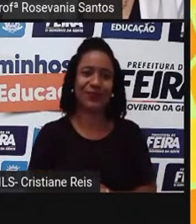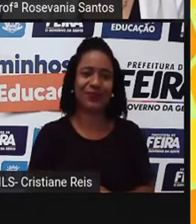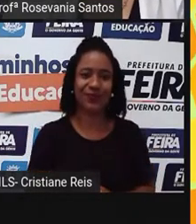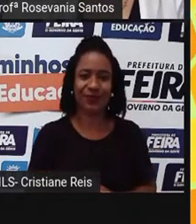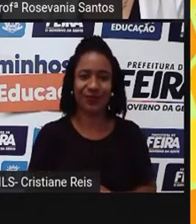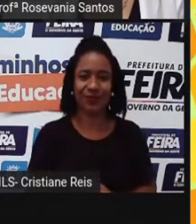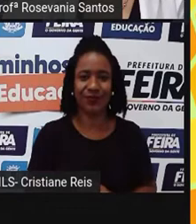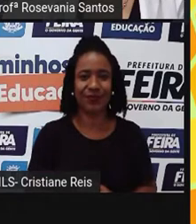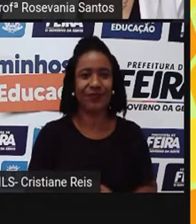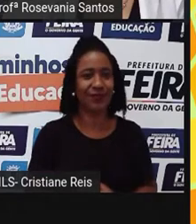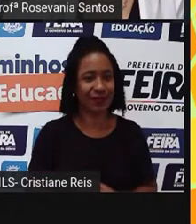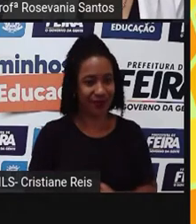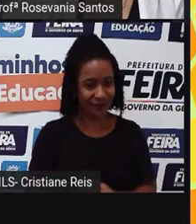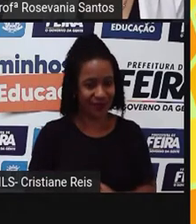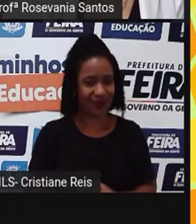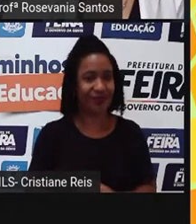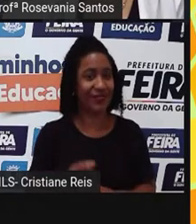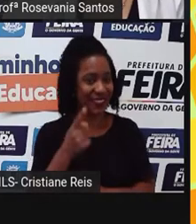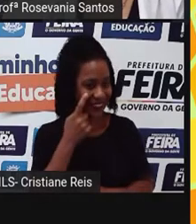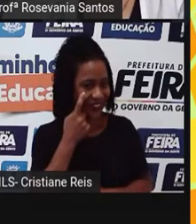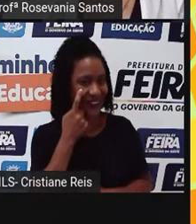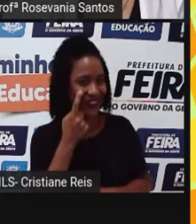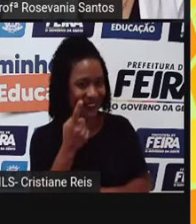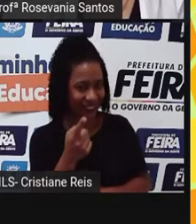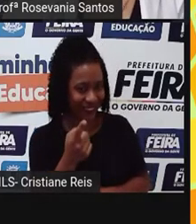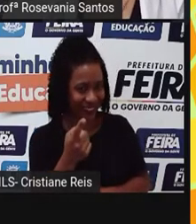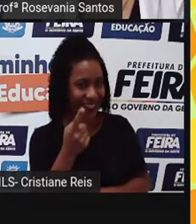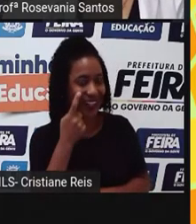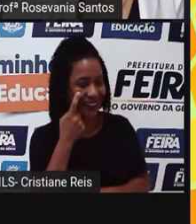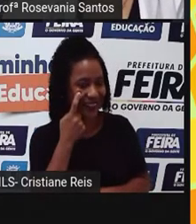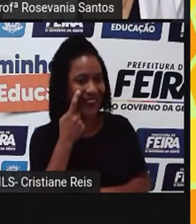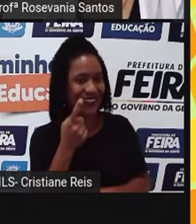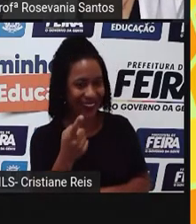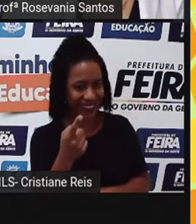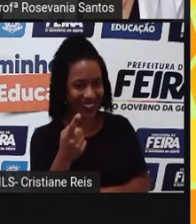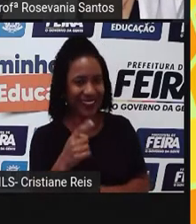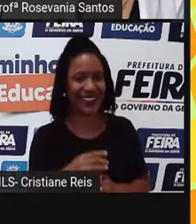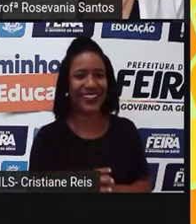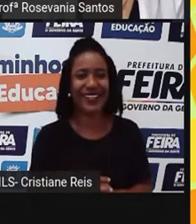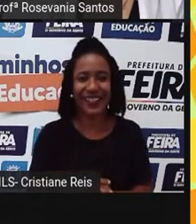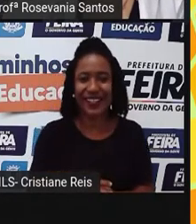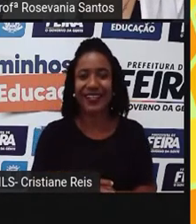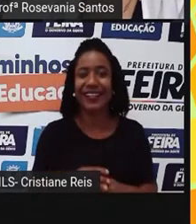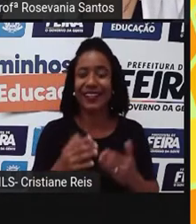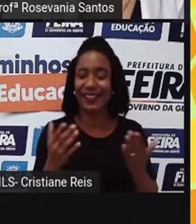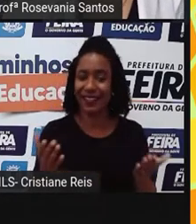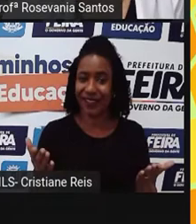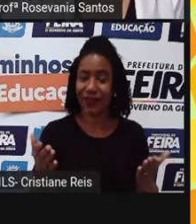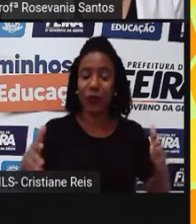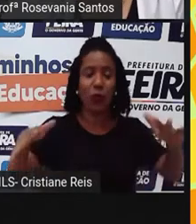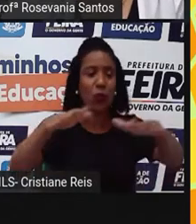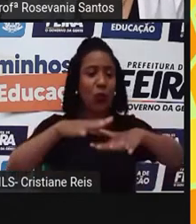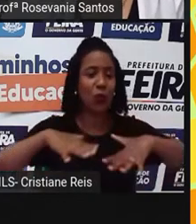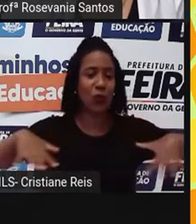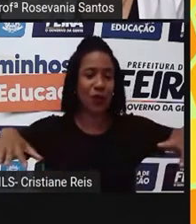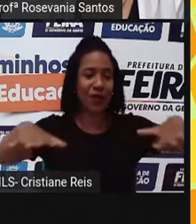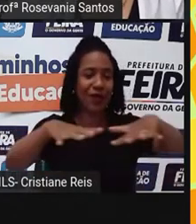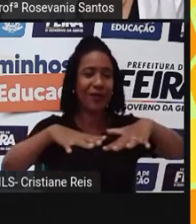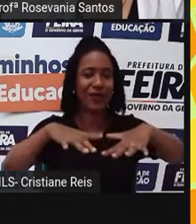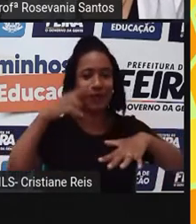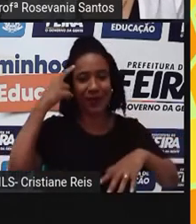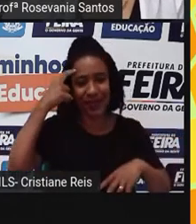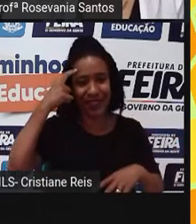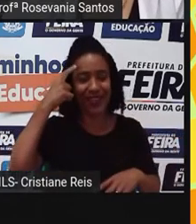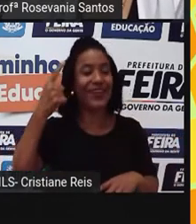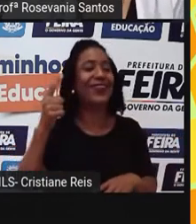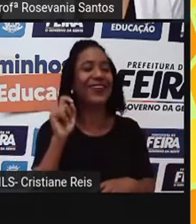Então, perceba aqui, né? Isso, bem característico. Quando a gente fala do espaço do campo, a primeira coisa que a